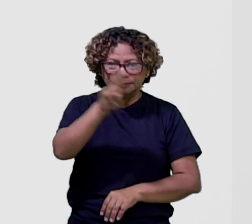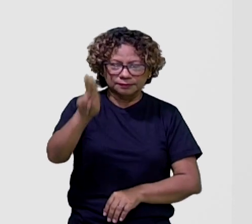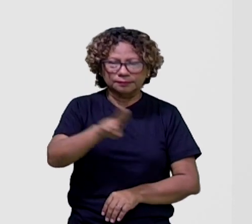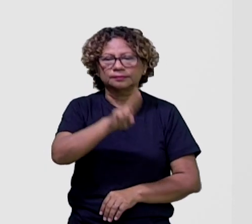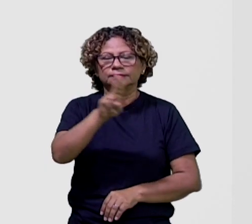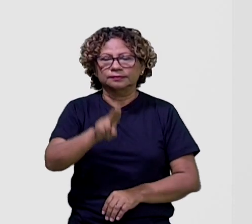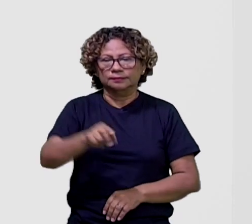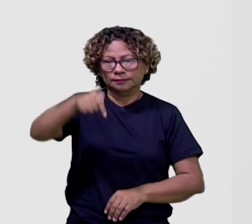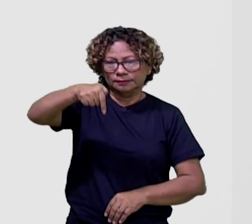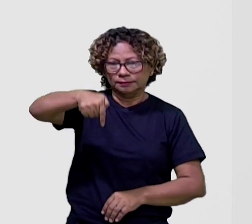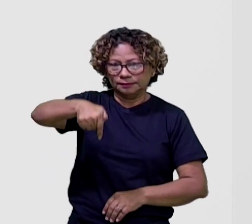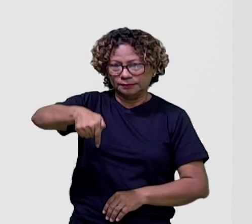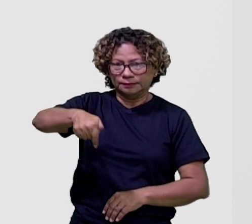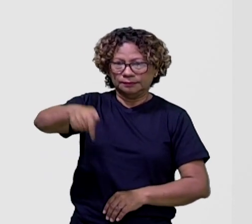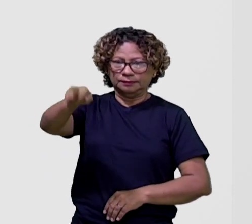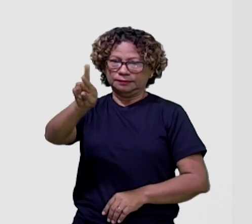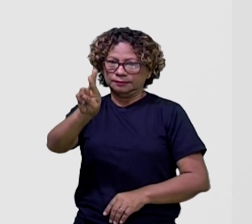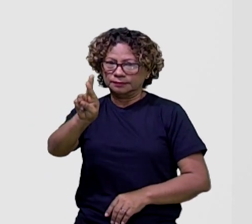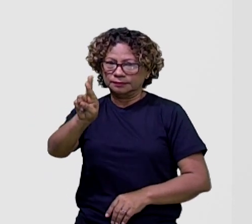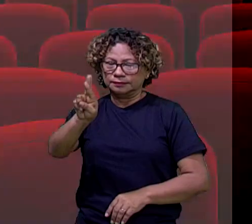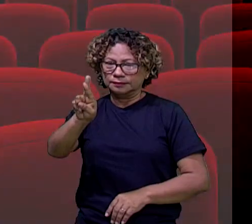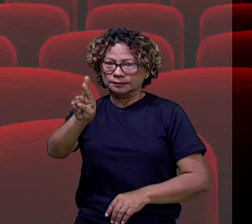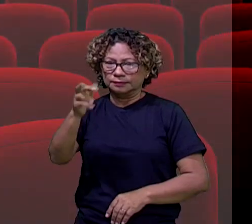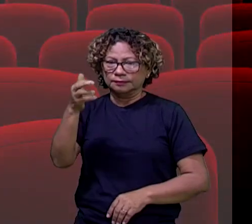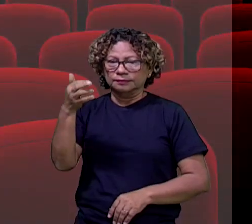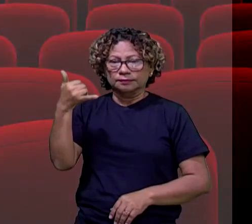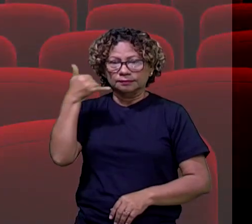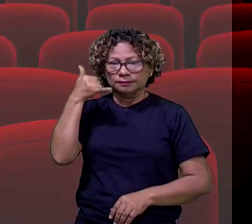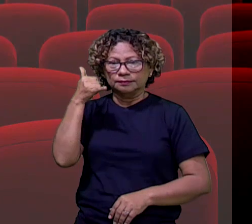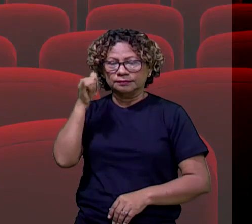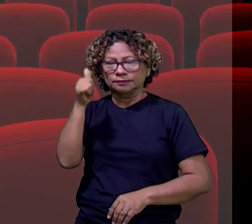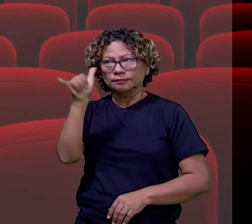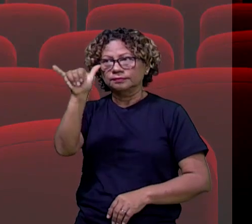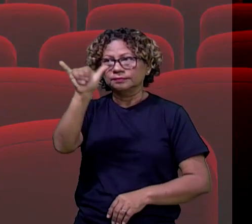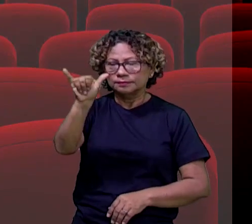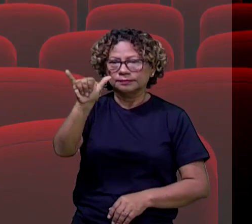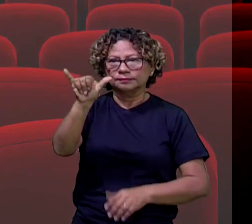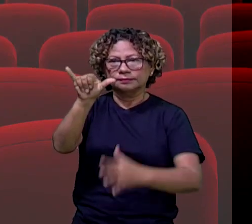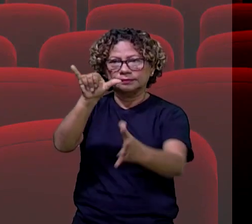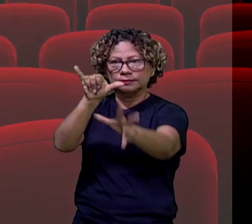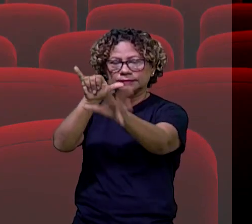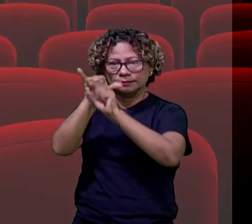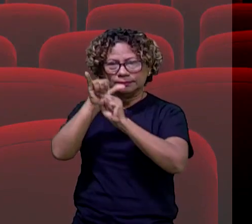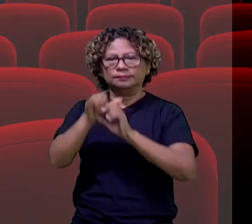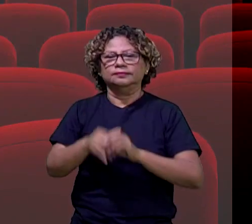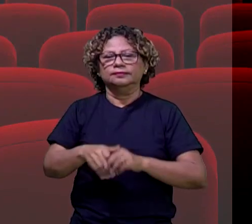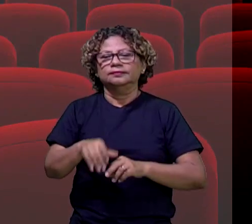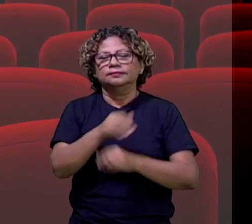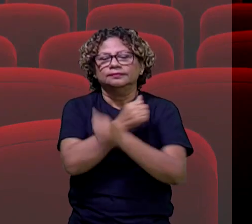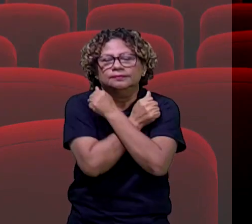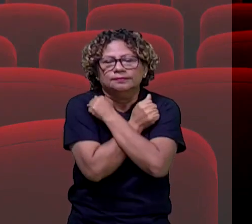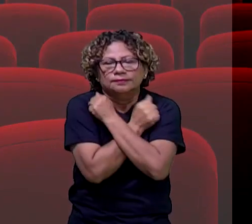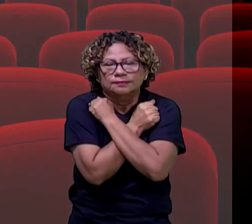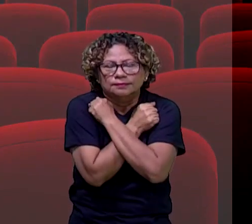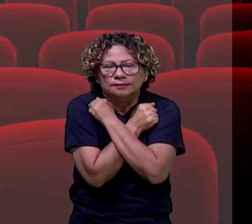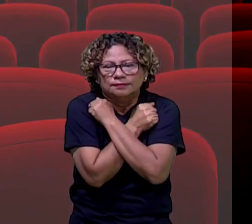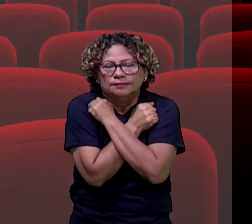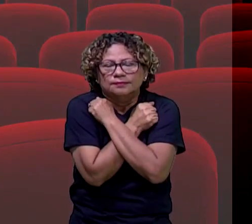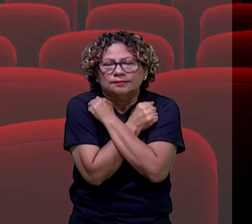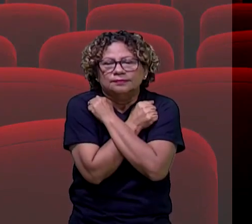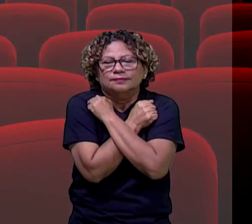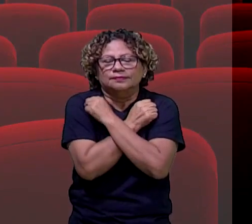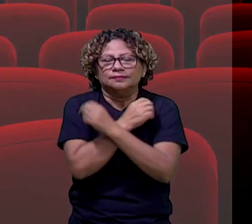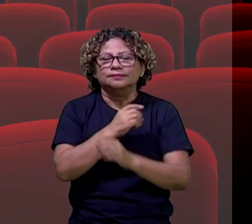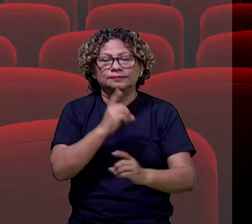quem puder fazer e escolher, tá bom? E eu me despeço aqui, um forte abraço para todos vocês e a gente se